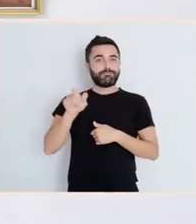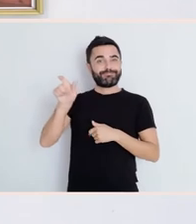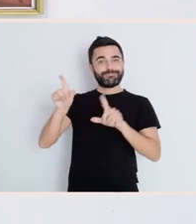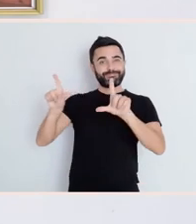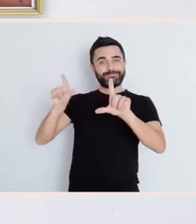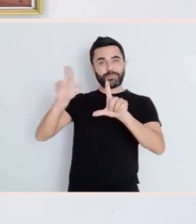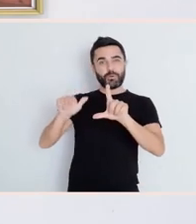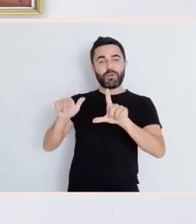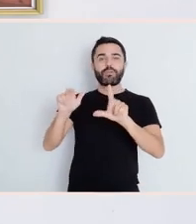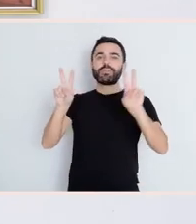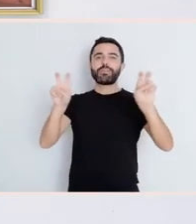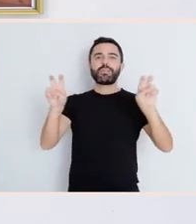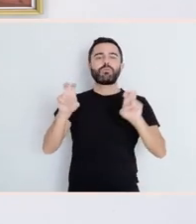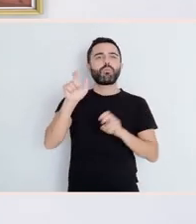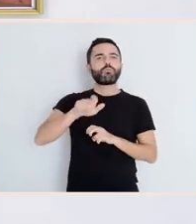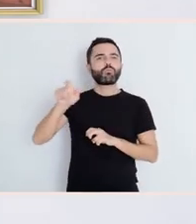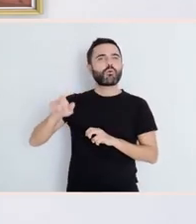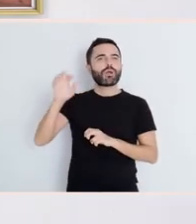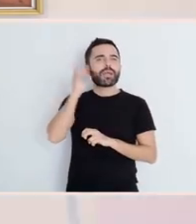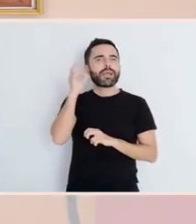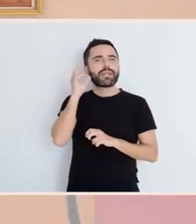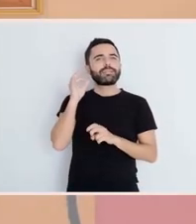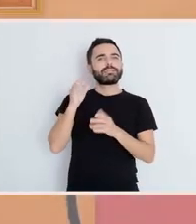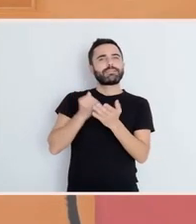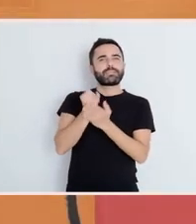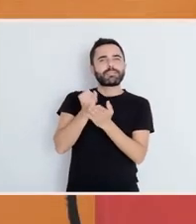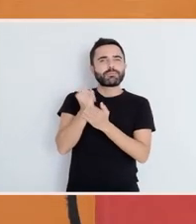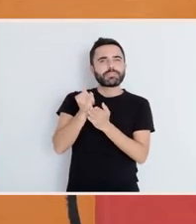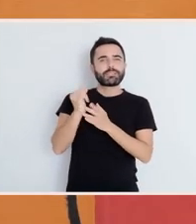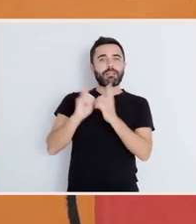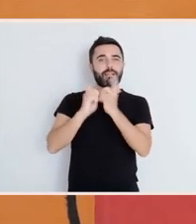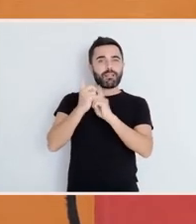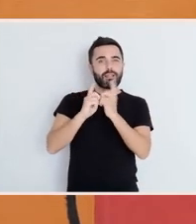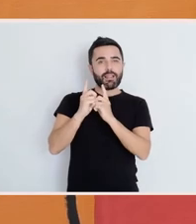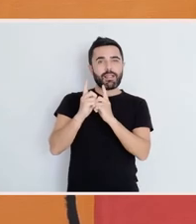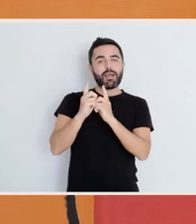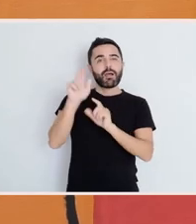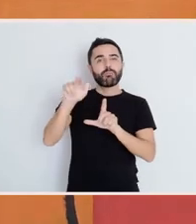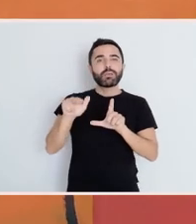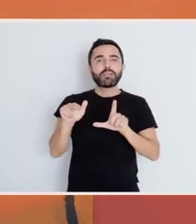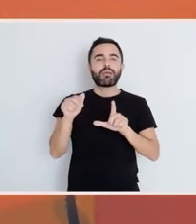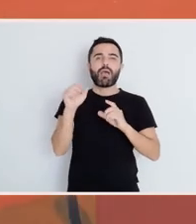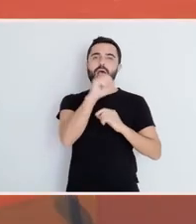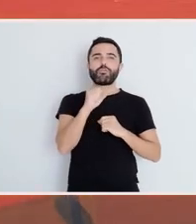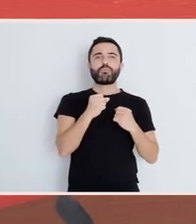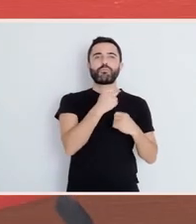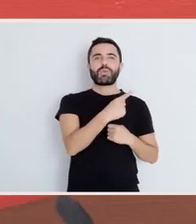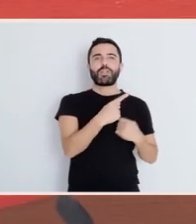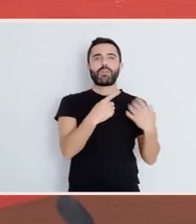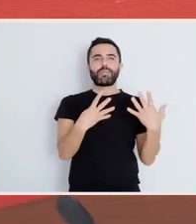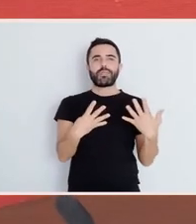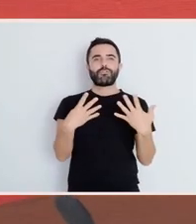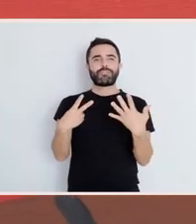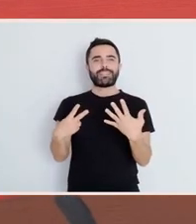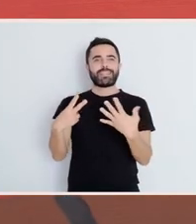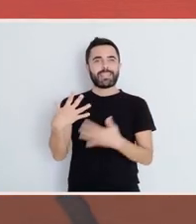Seuane pintou Campesiñas para o Lando en 1975 na súa etapa de madurez. Vemos como recolla